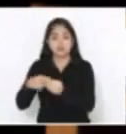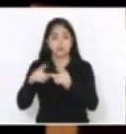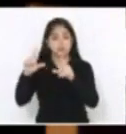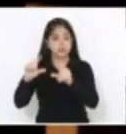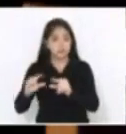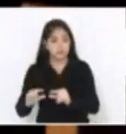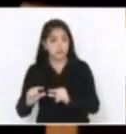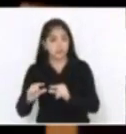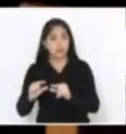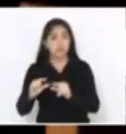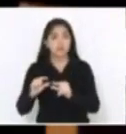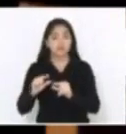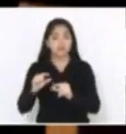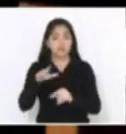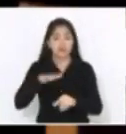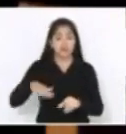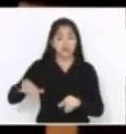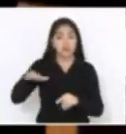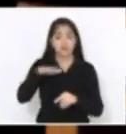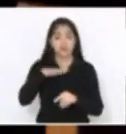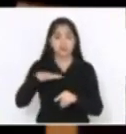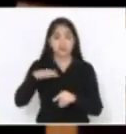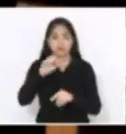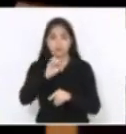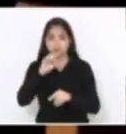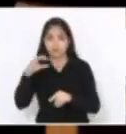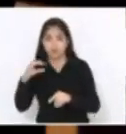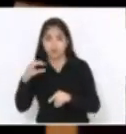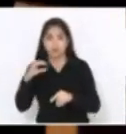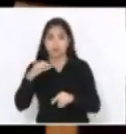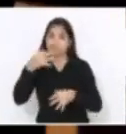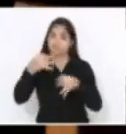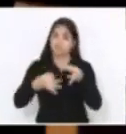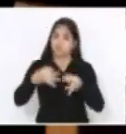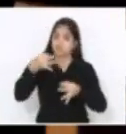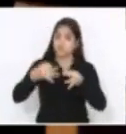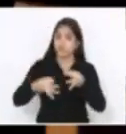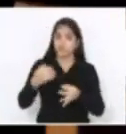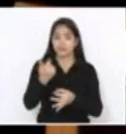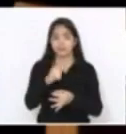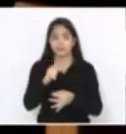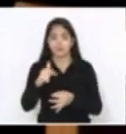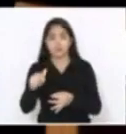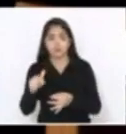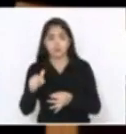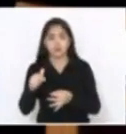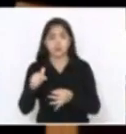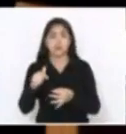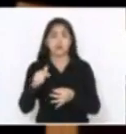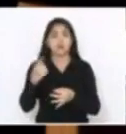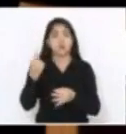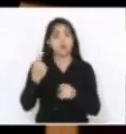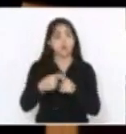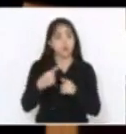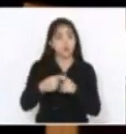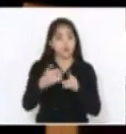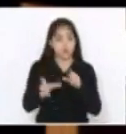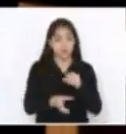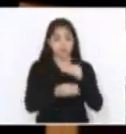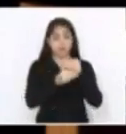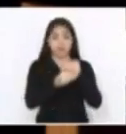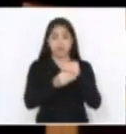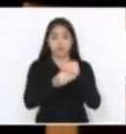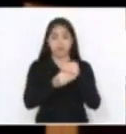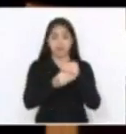olhar para as regiões de Santa Catarina, teríamos uma injustiça na distribuição de recursos, porque a emenda do deputado, ela vai